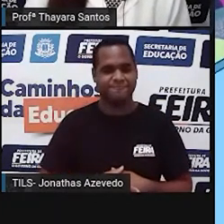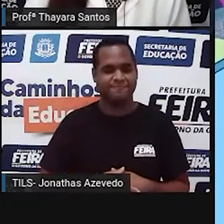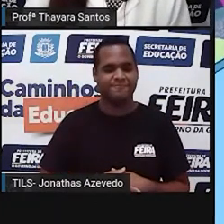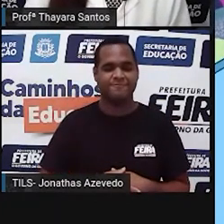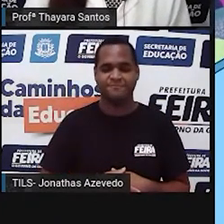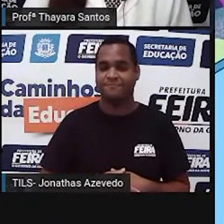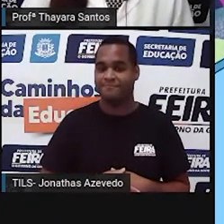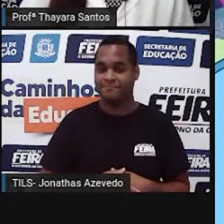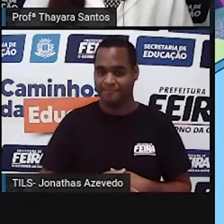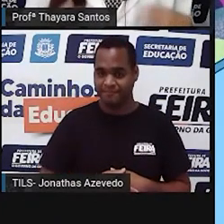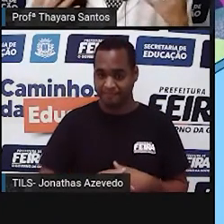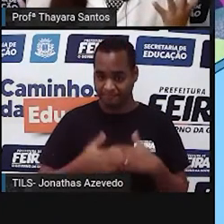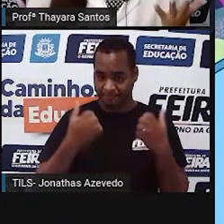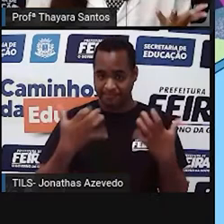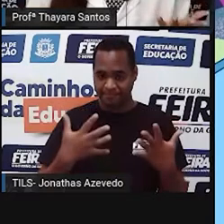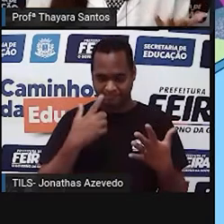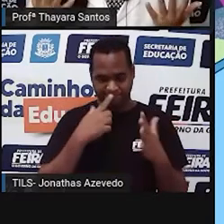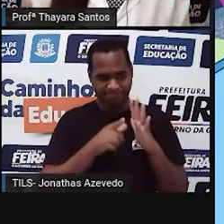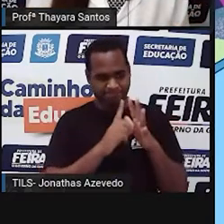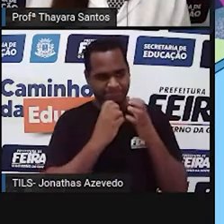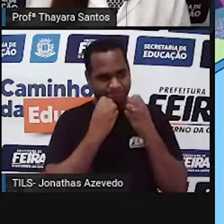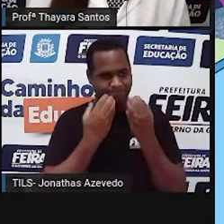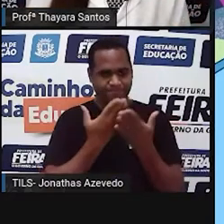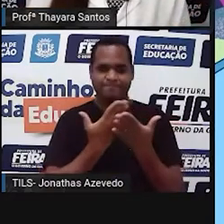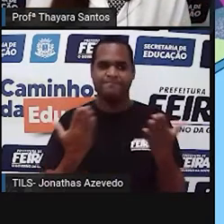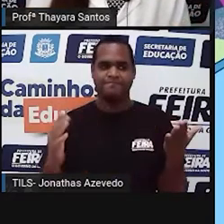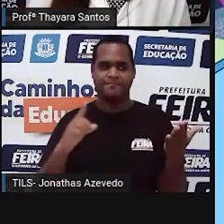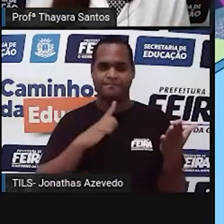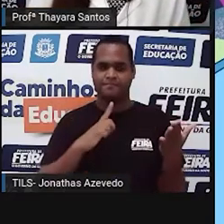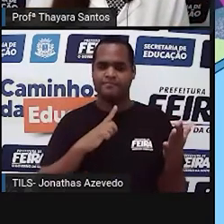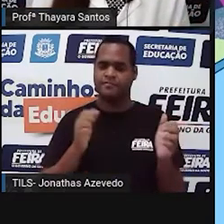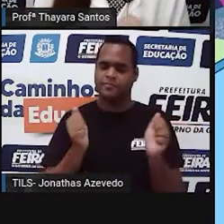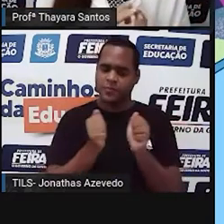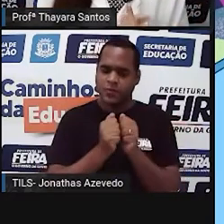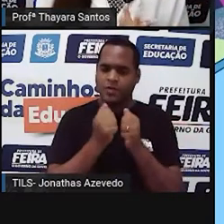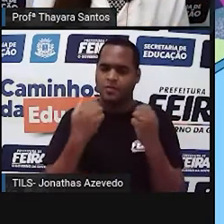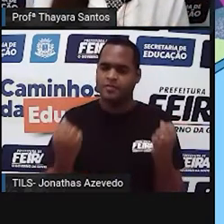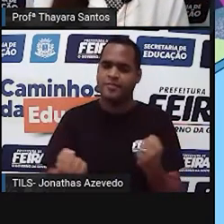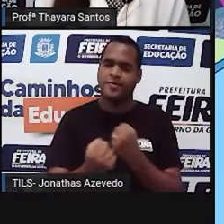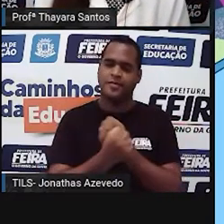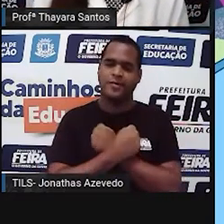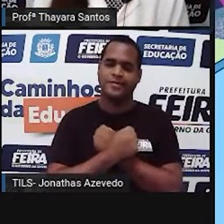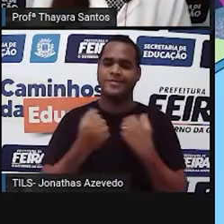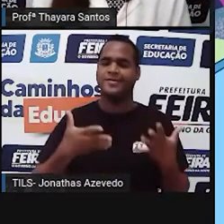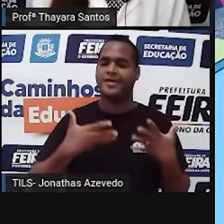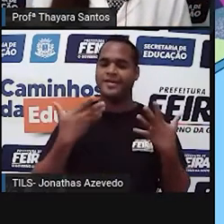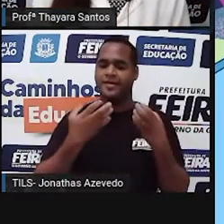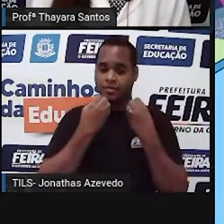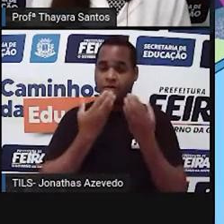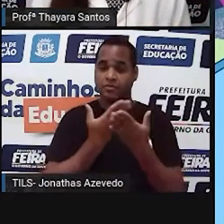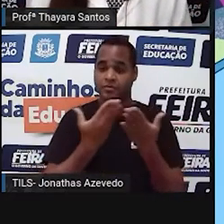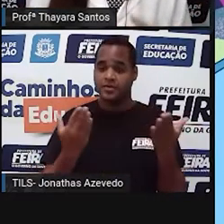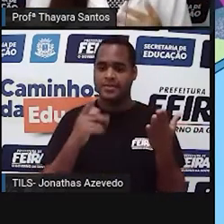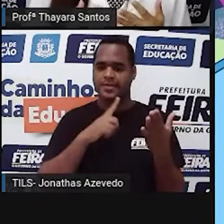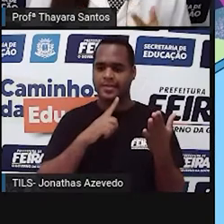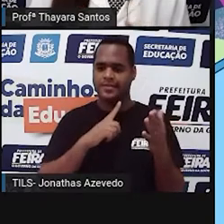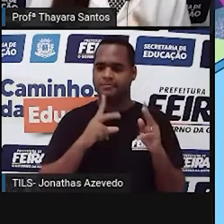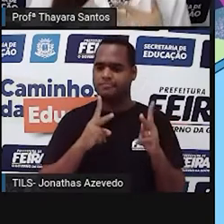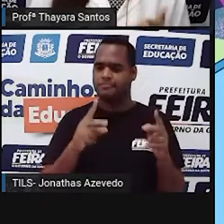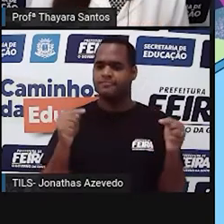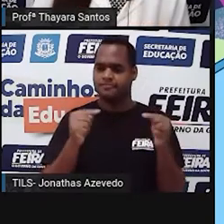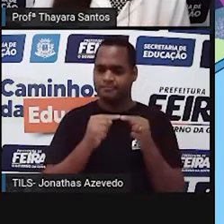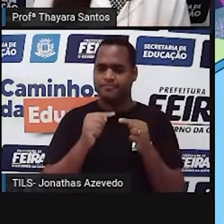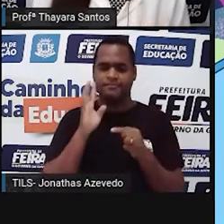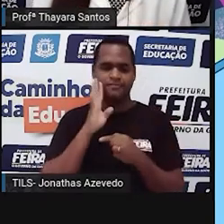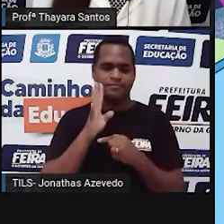Antes de tudo, sejam todos vocês que estão aí do outro lado muito bem-vindos. É uma alegria enorme para a gente ter vocês aqui conosco, porque a